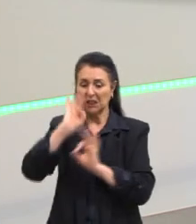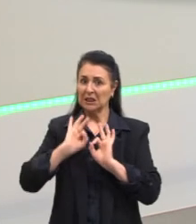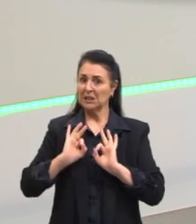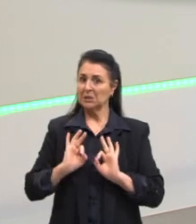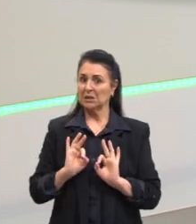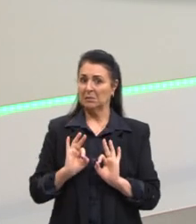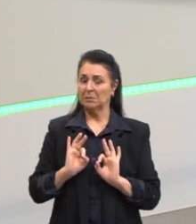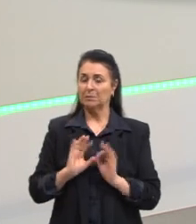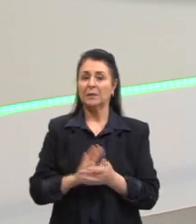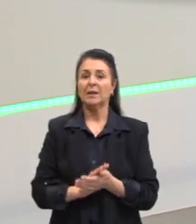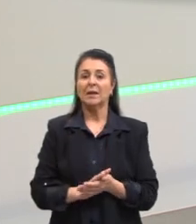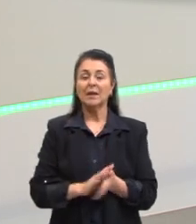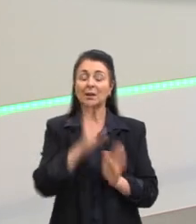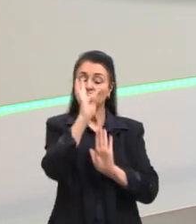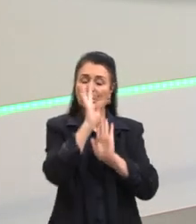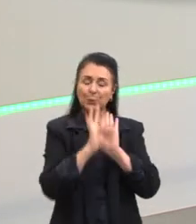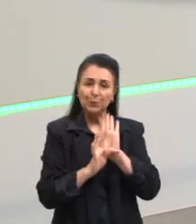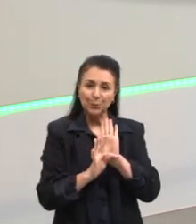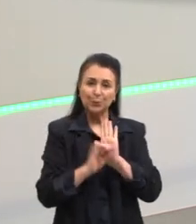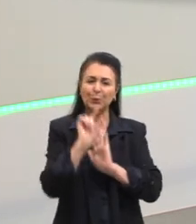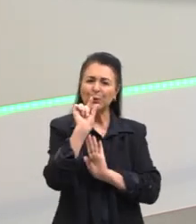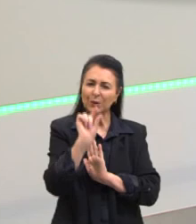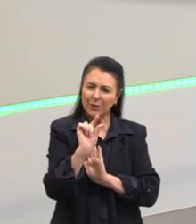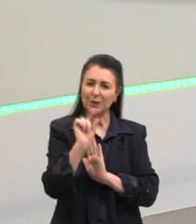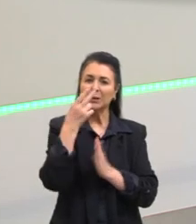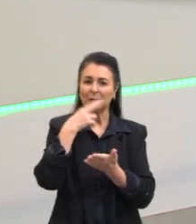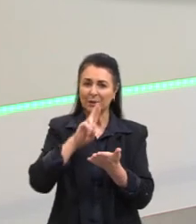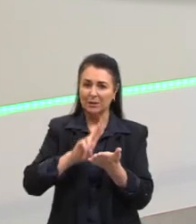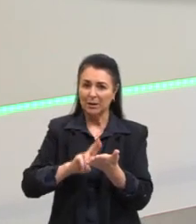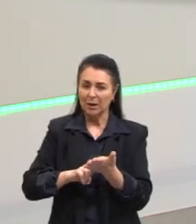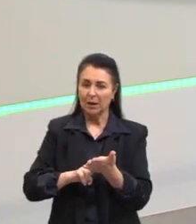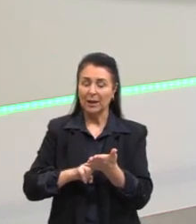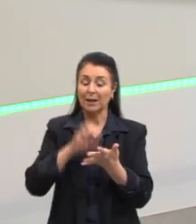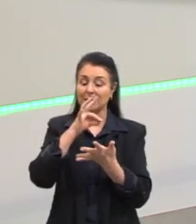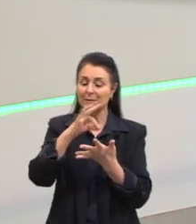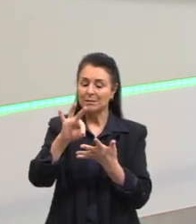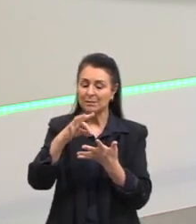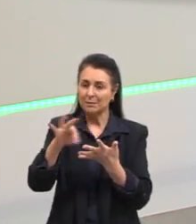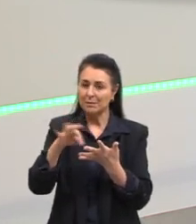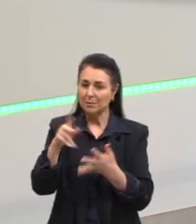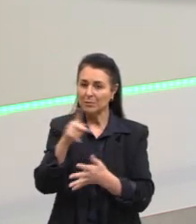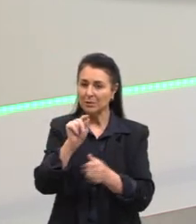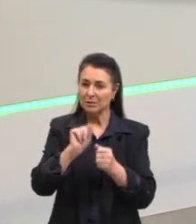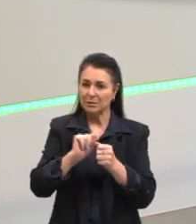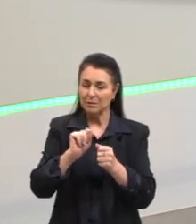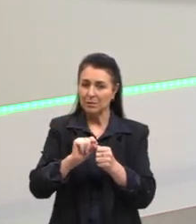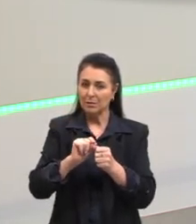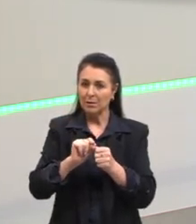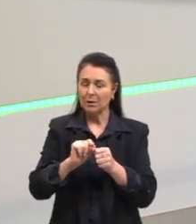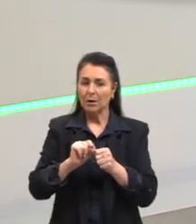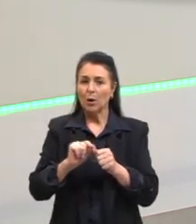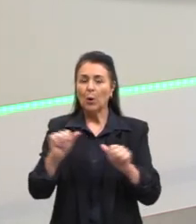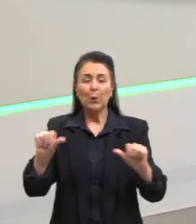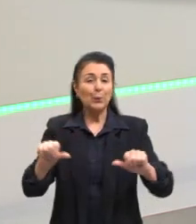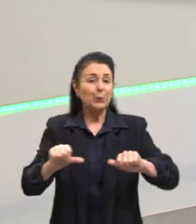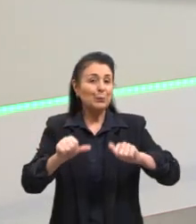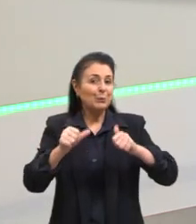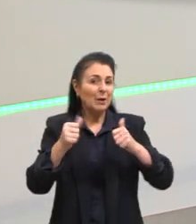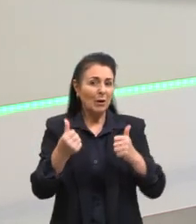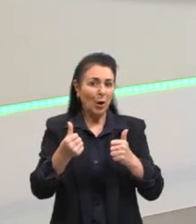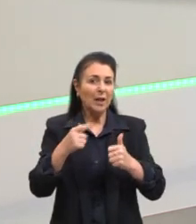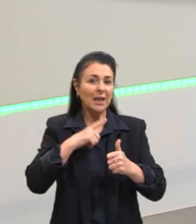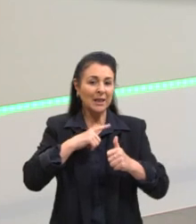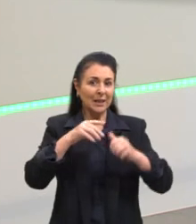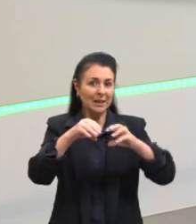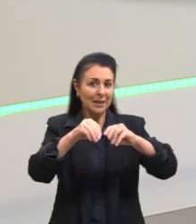trechinho dessa carta e tem uma coisa aqui que a gente vai destacar, que é, porém, o melhor fruto que dela se pode